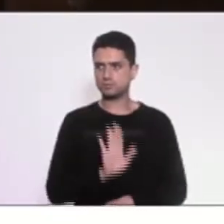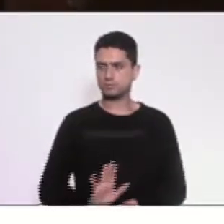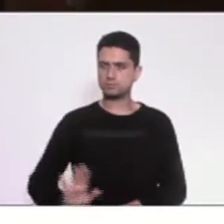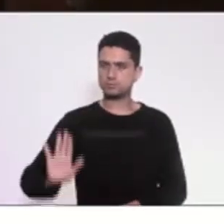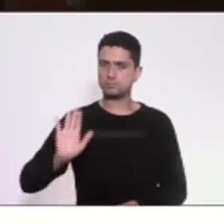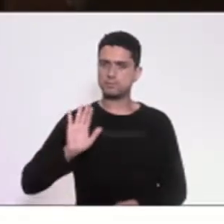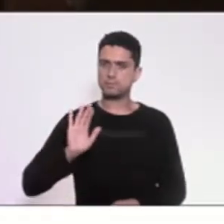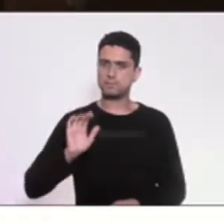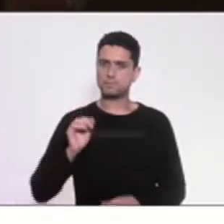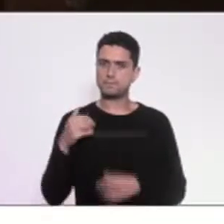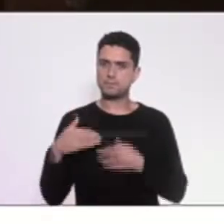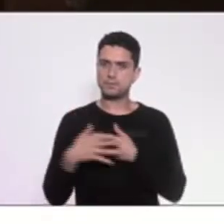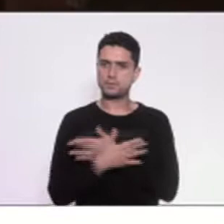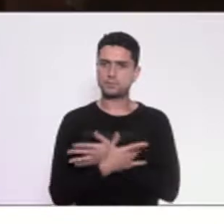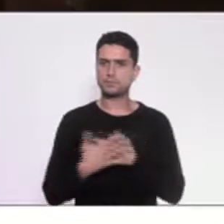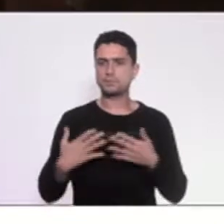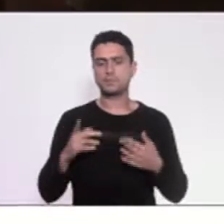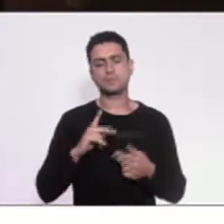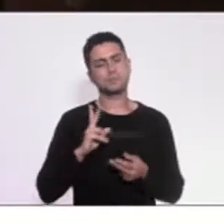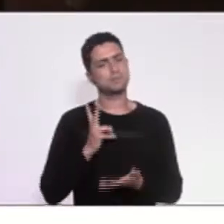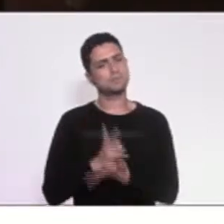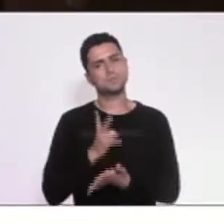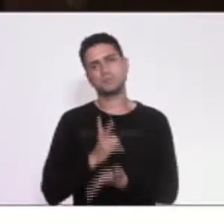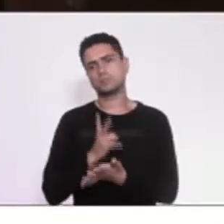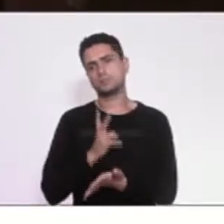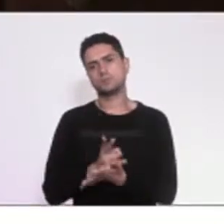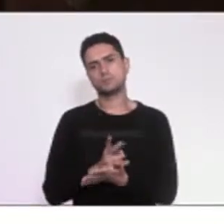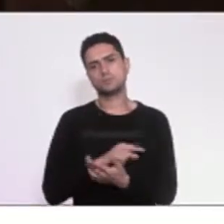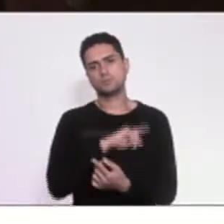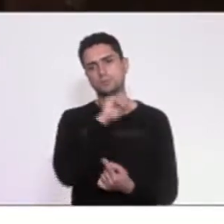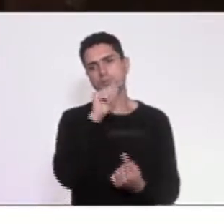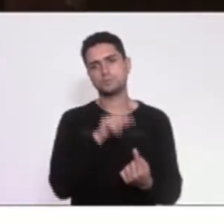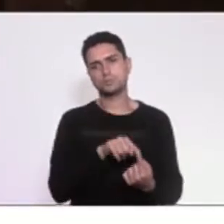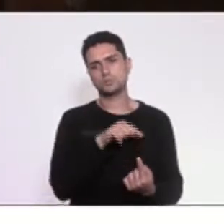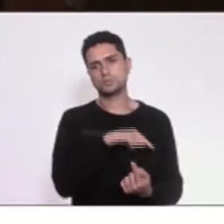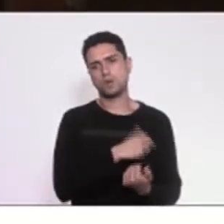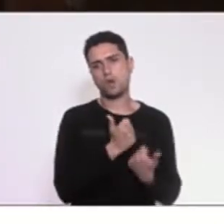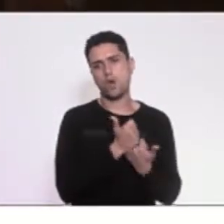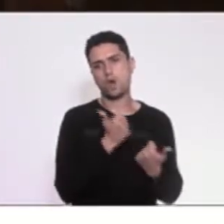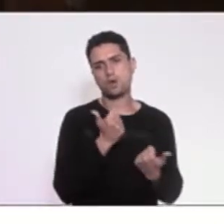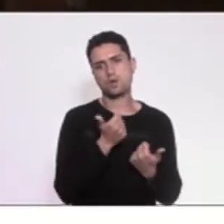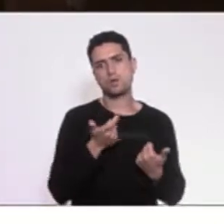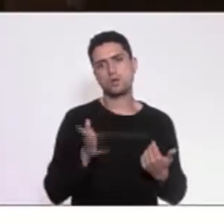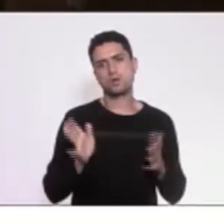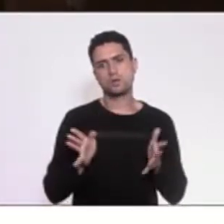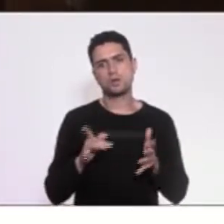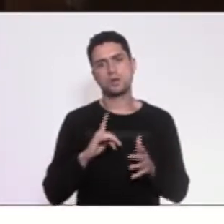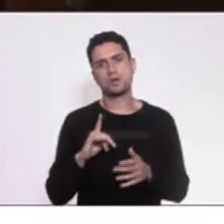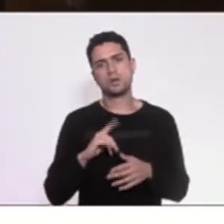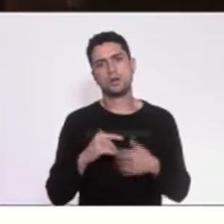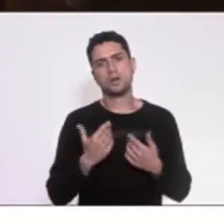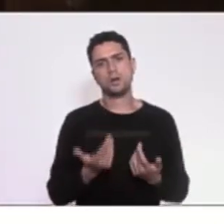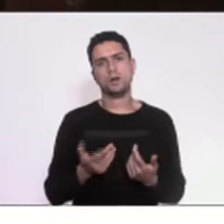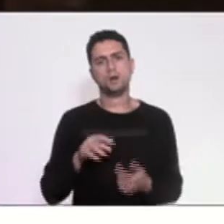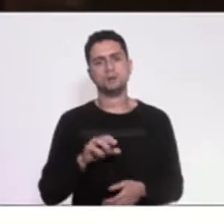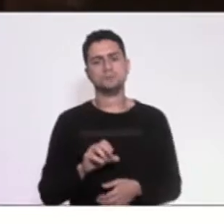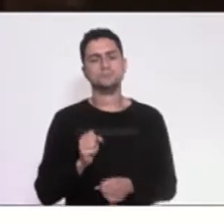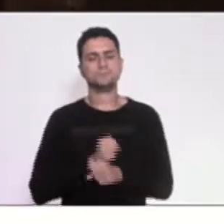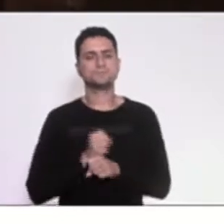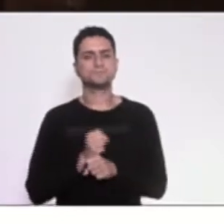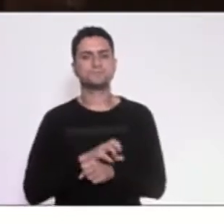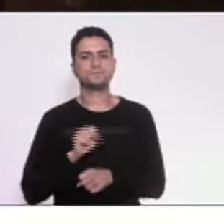que passou a ter as mesmas atribuições que esse órgão estadual já tinha. Até que, em 89,